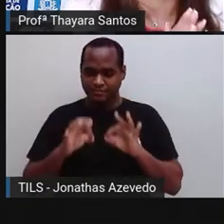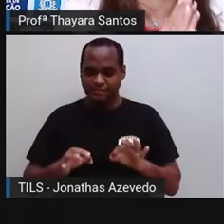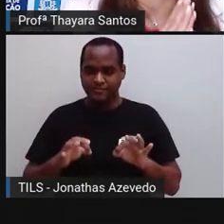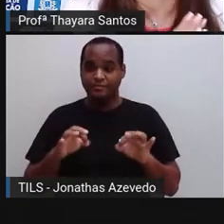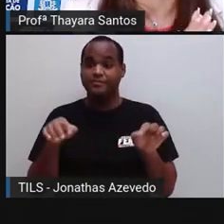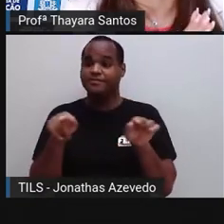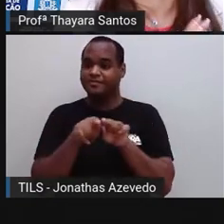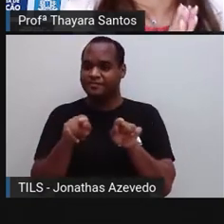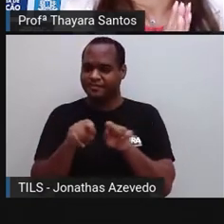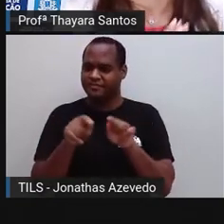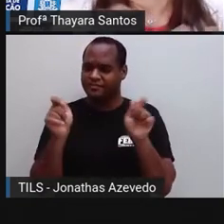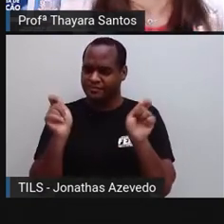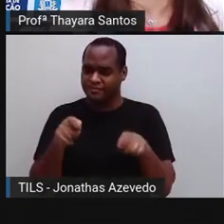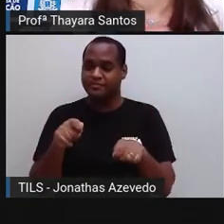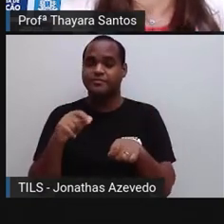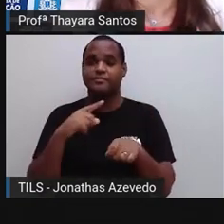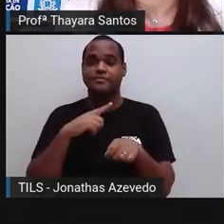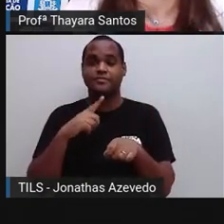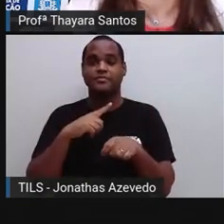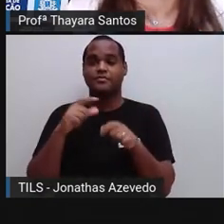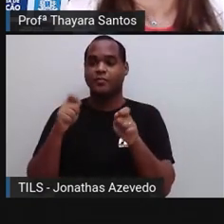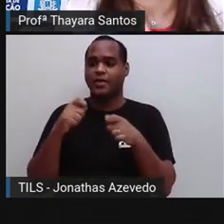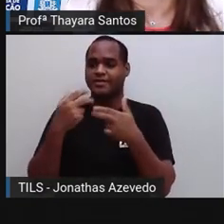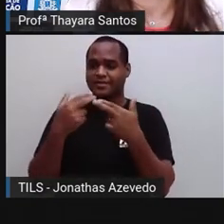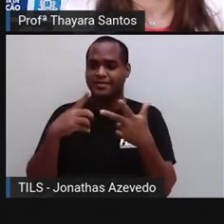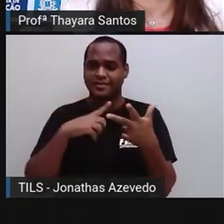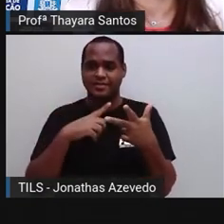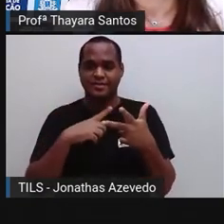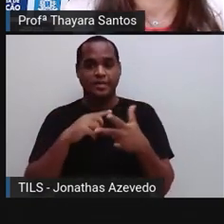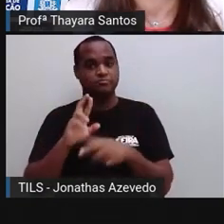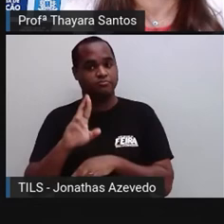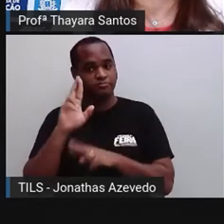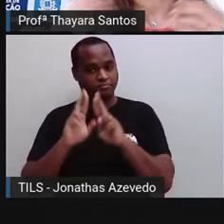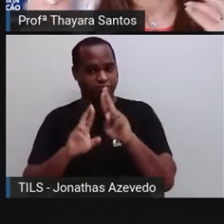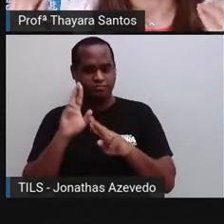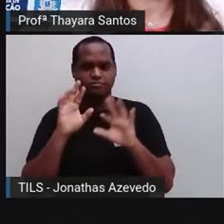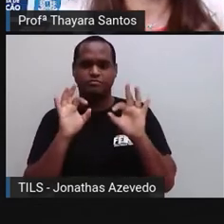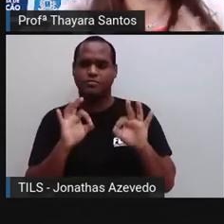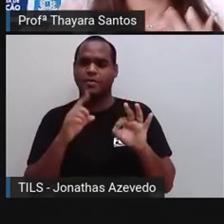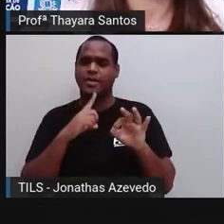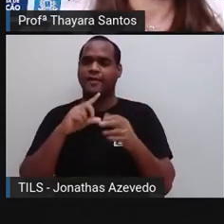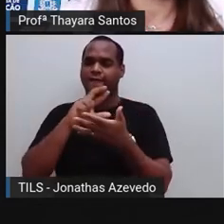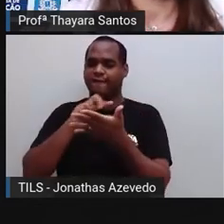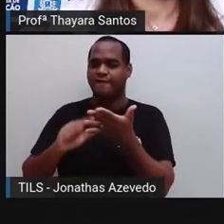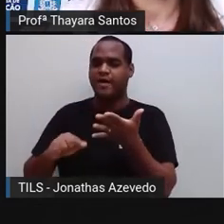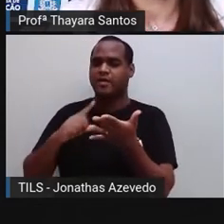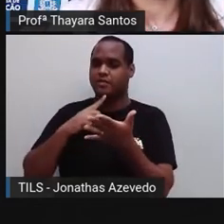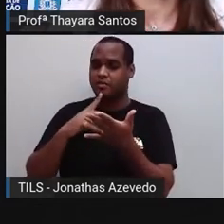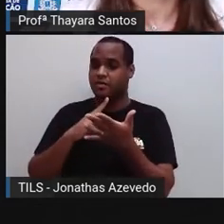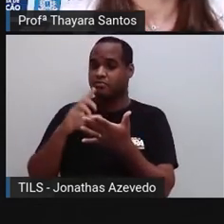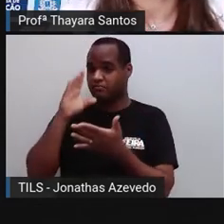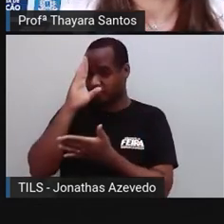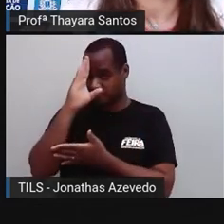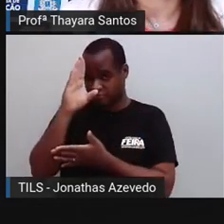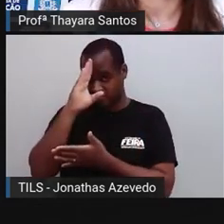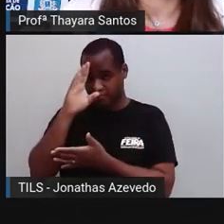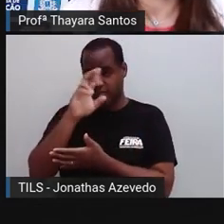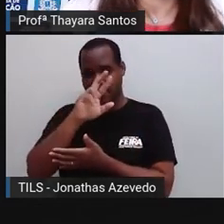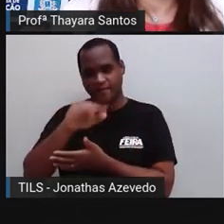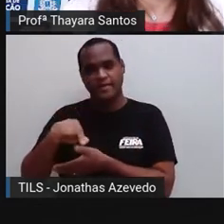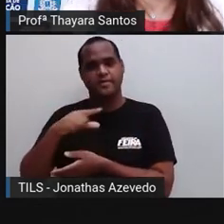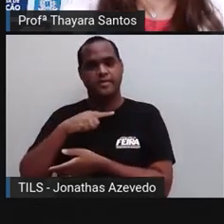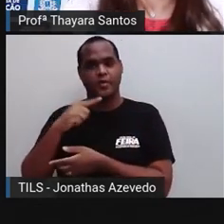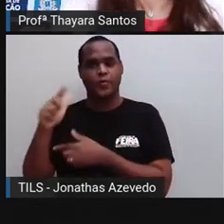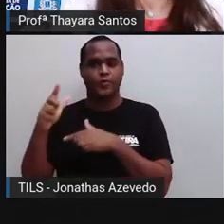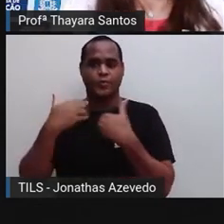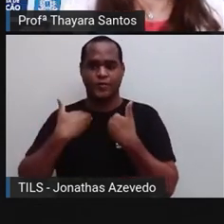que ela tem esse nome, também pode ser chamada de glândula mestre. Ela regula a função de muitas outras glândulas que a gente